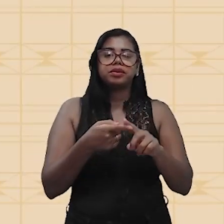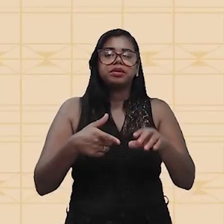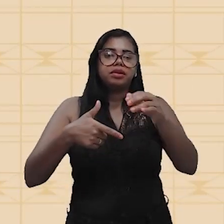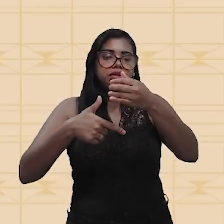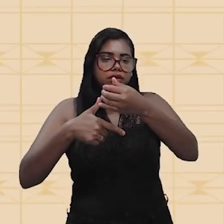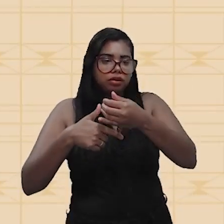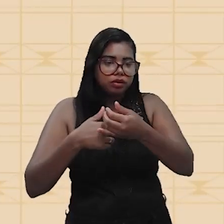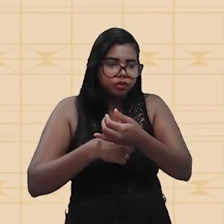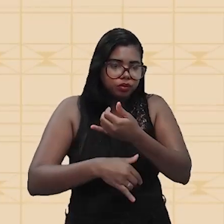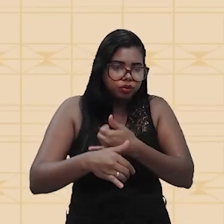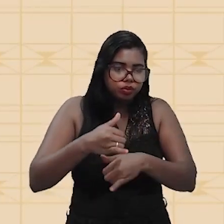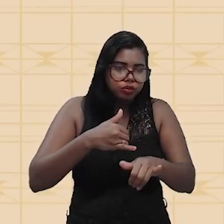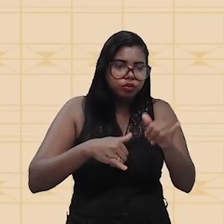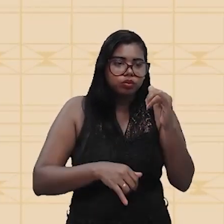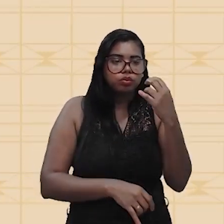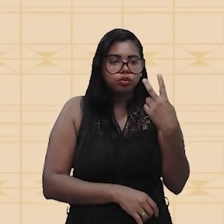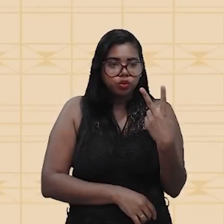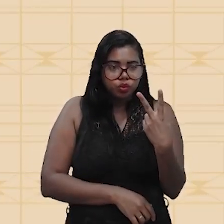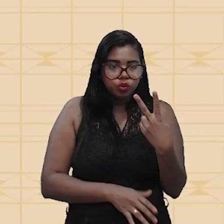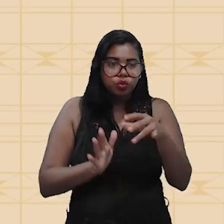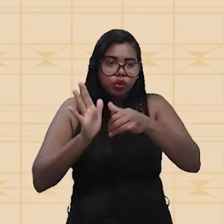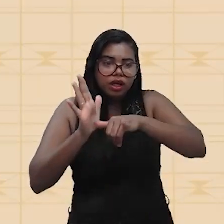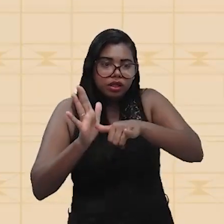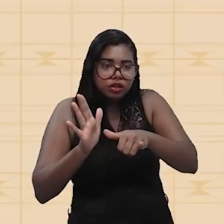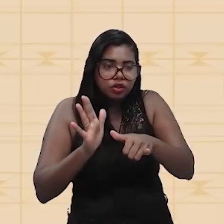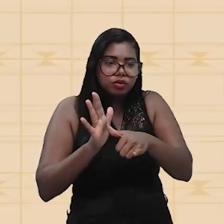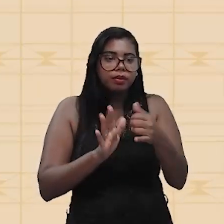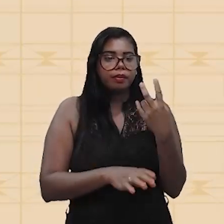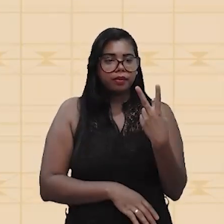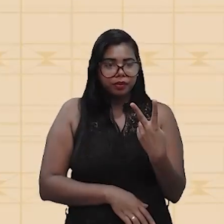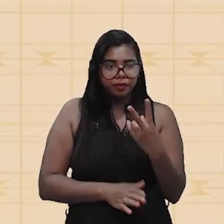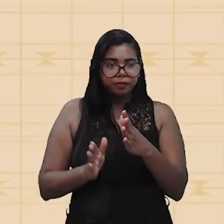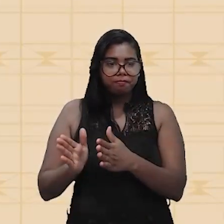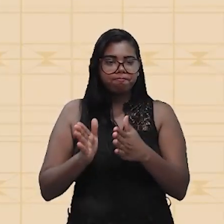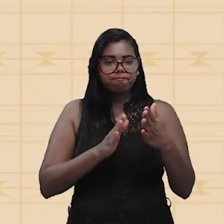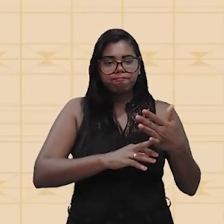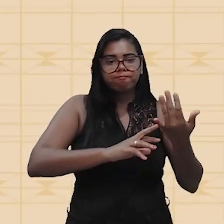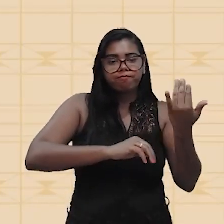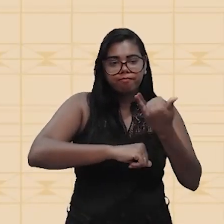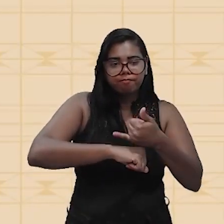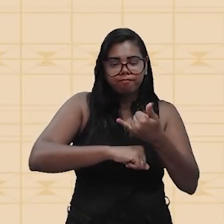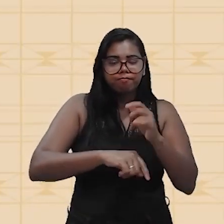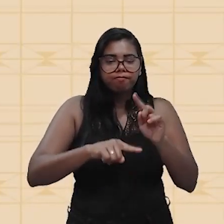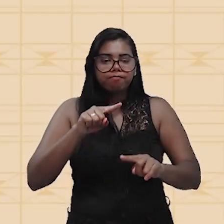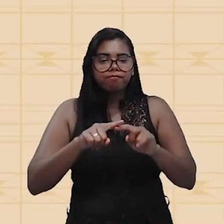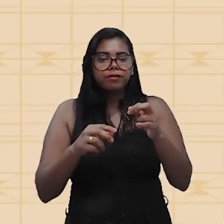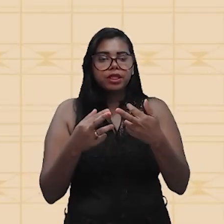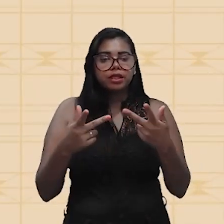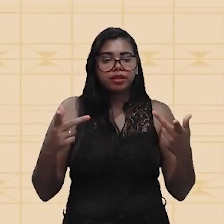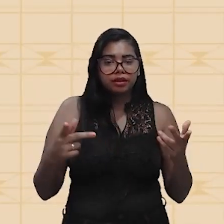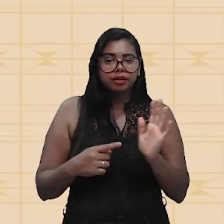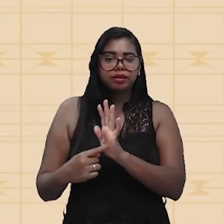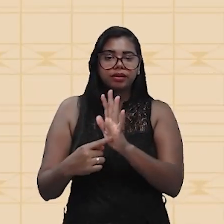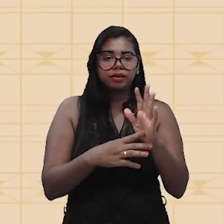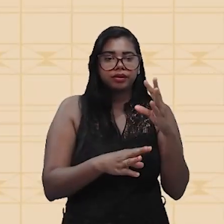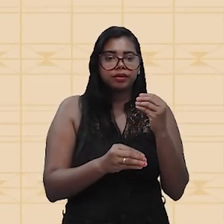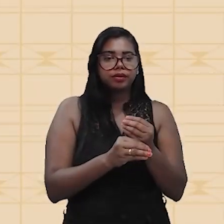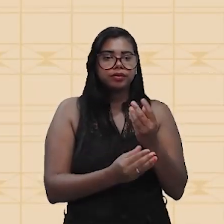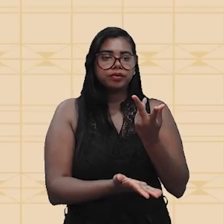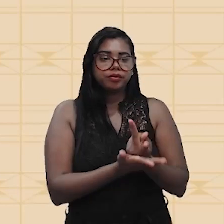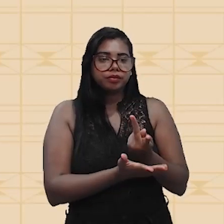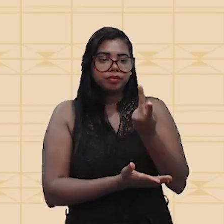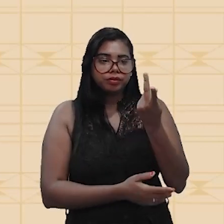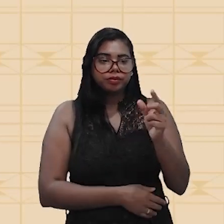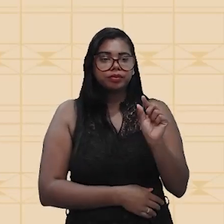vocês, pegando duas baterias, tá, duas placas metálicas de materiais diferentes, submersas em uma solução em que